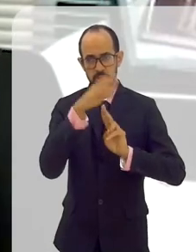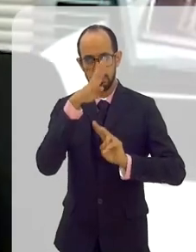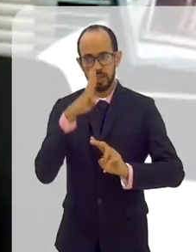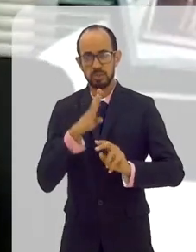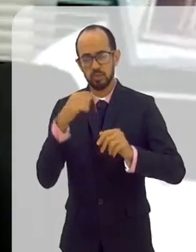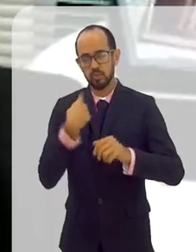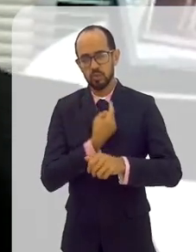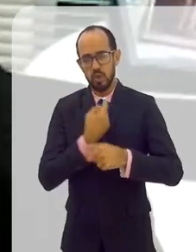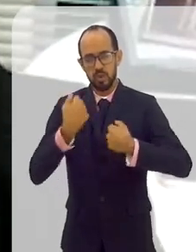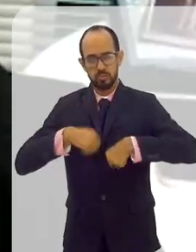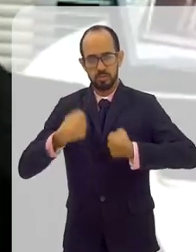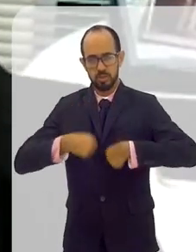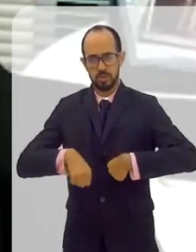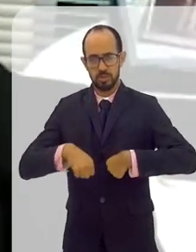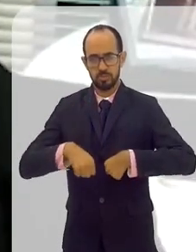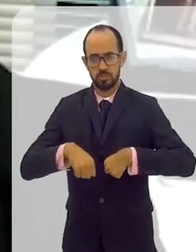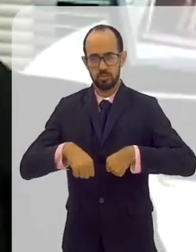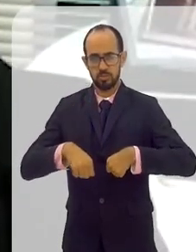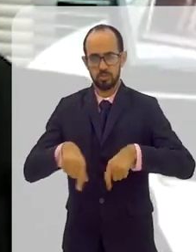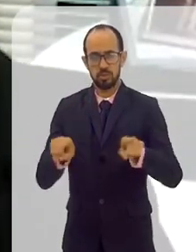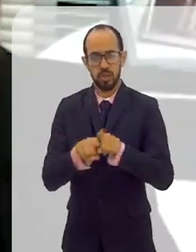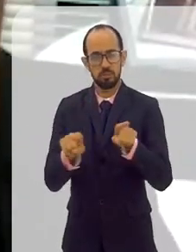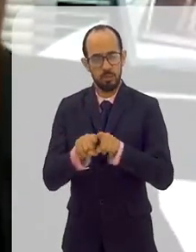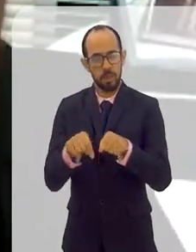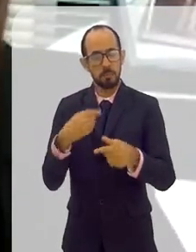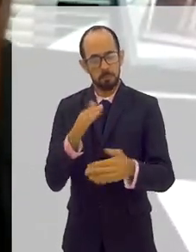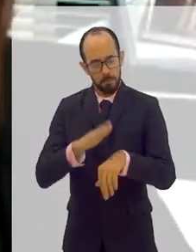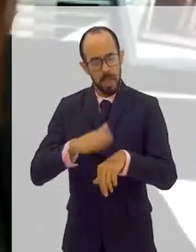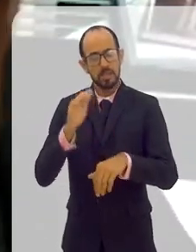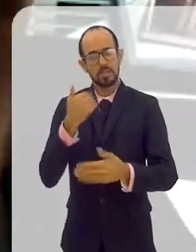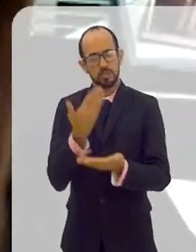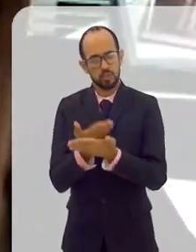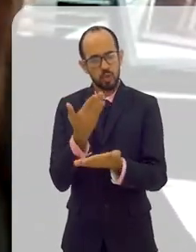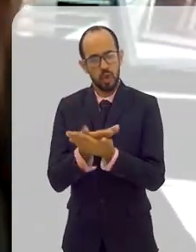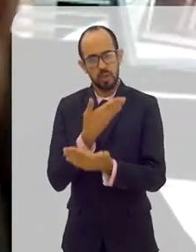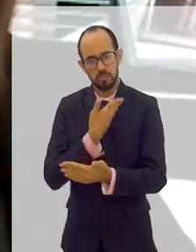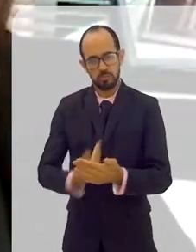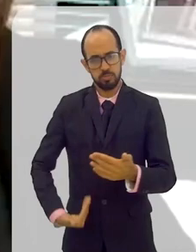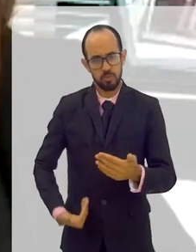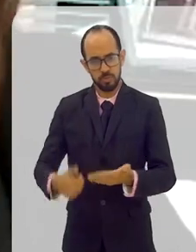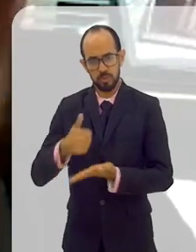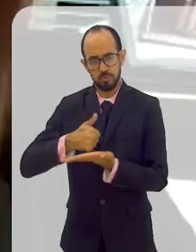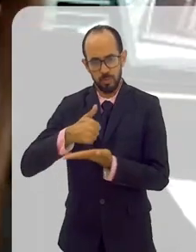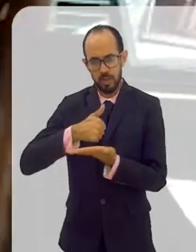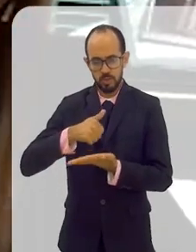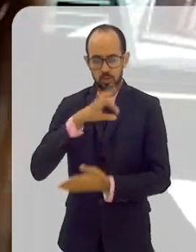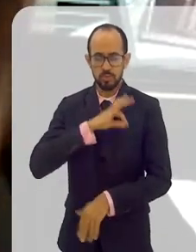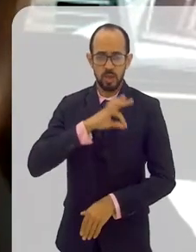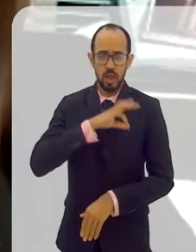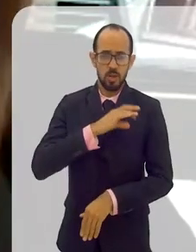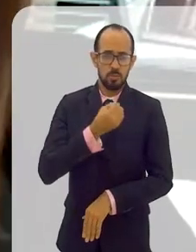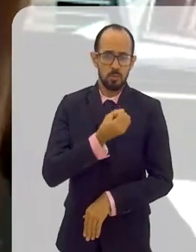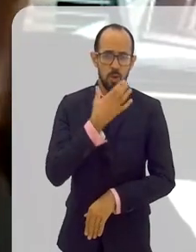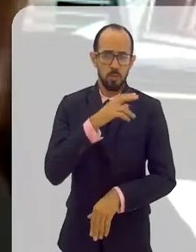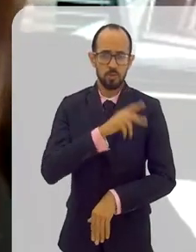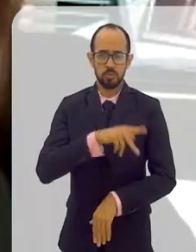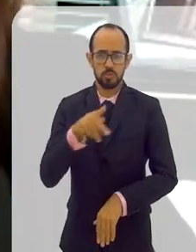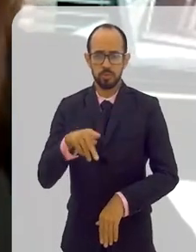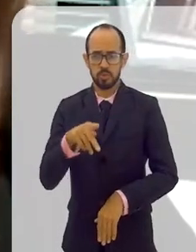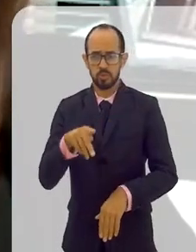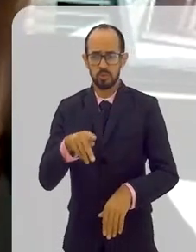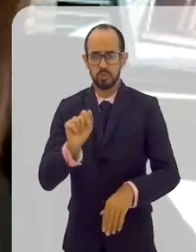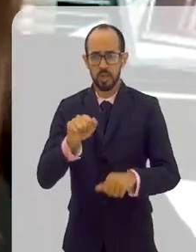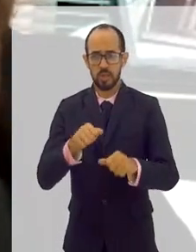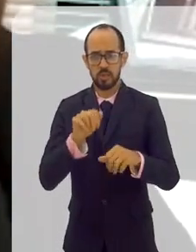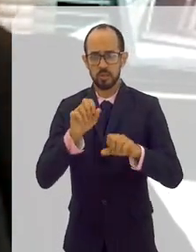desenvolvido que nós precisamos. Nós precisamos de mais escolas públicas básicas com salários dignos para os professores.